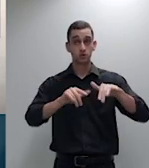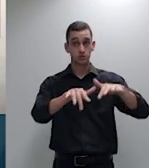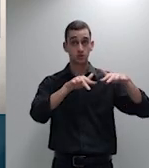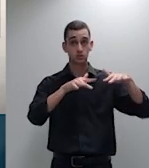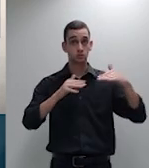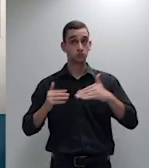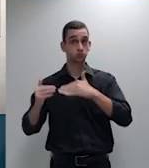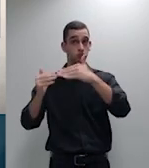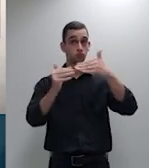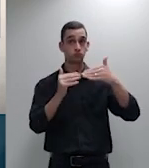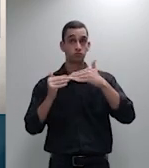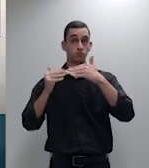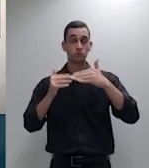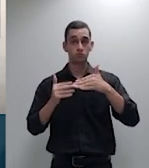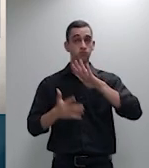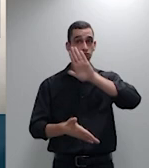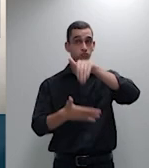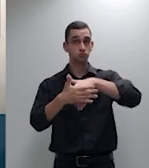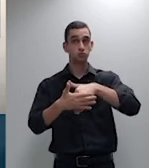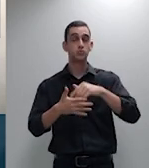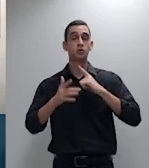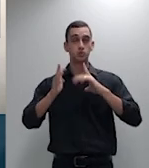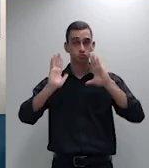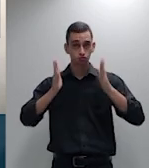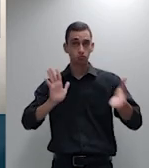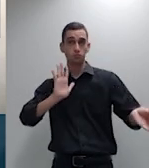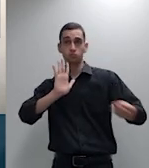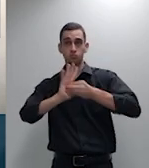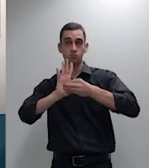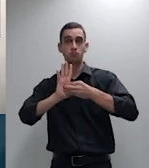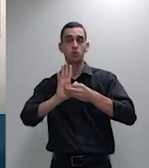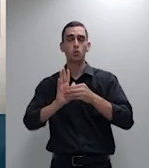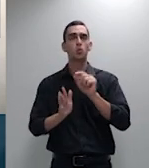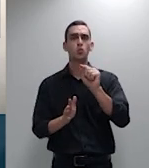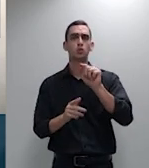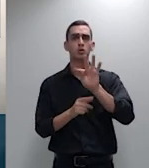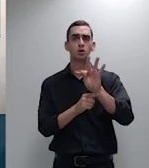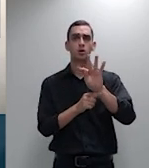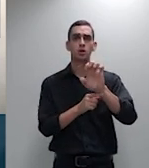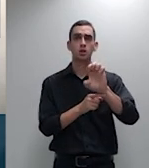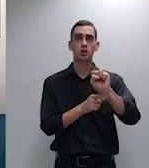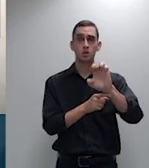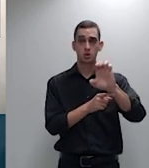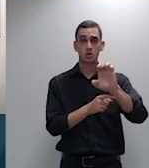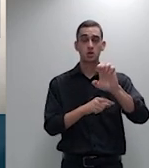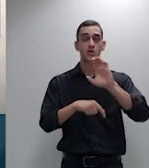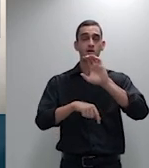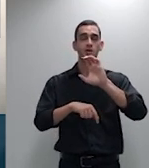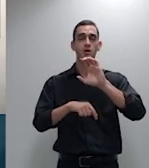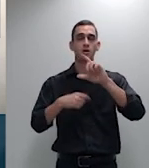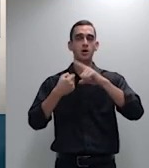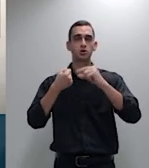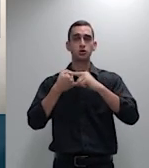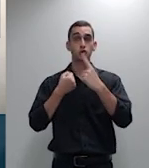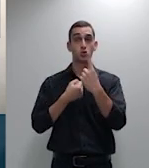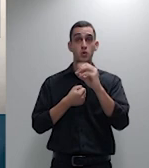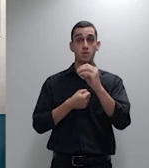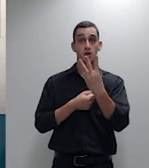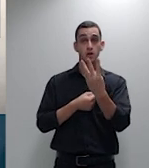fixou a seguinte tese para os fins do artigo 1036 do código de processo civil